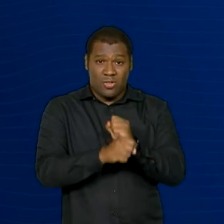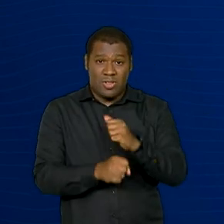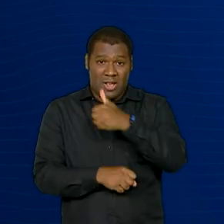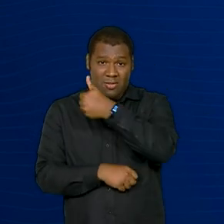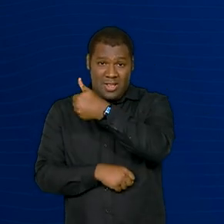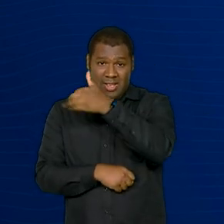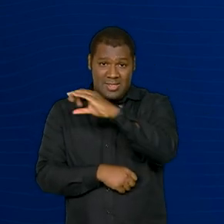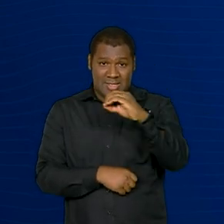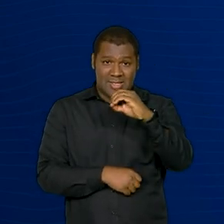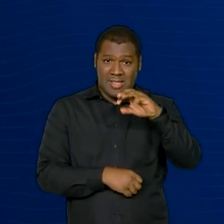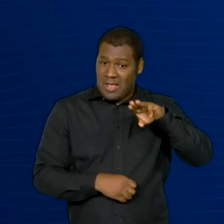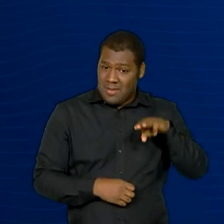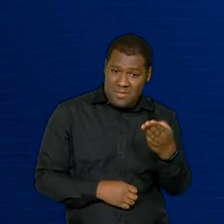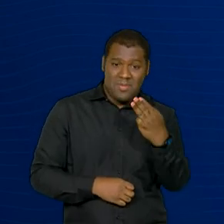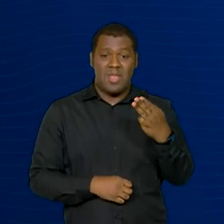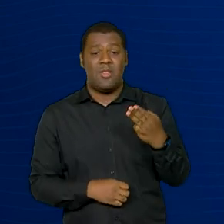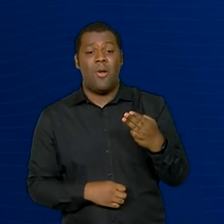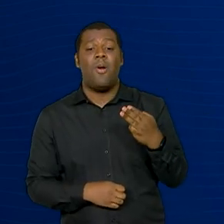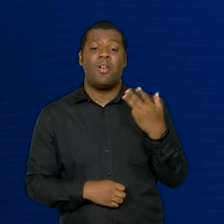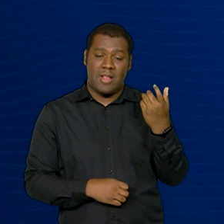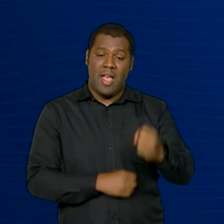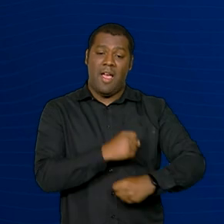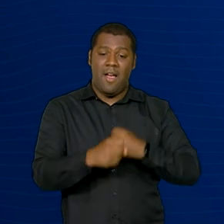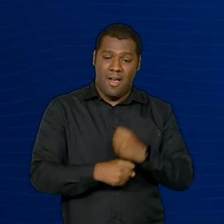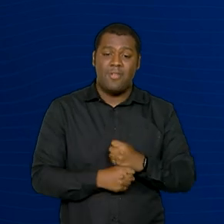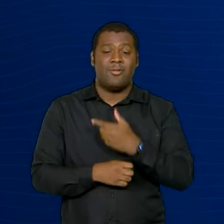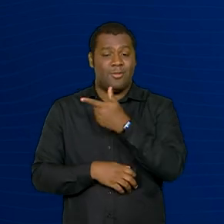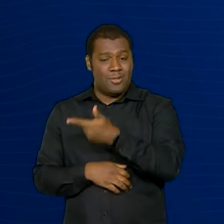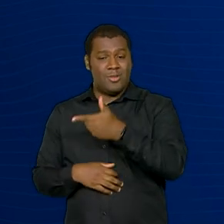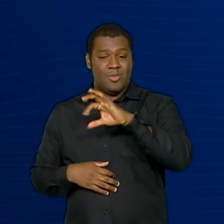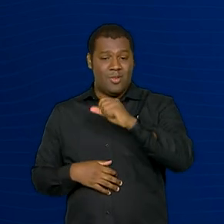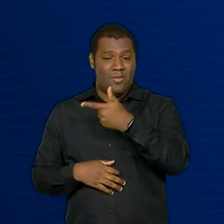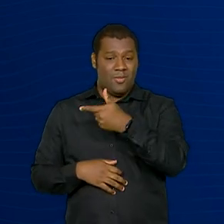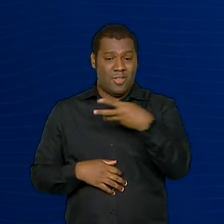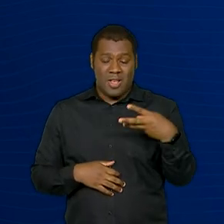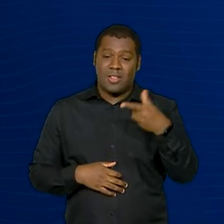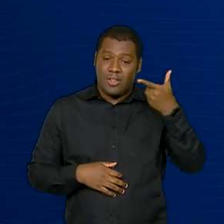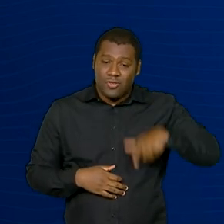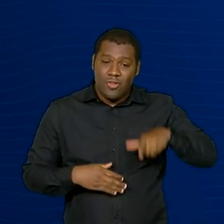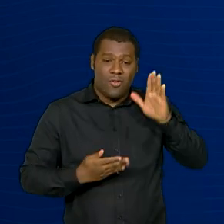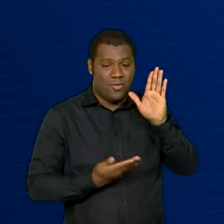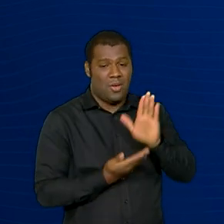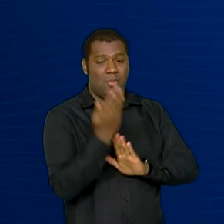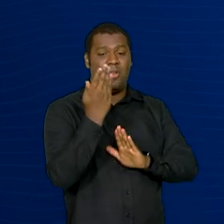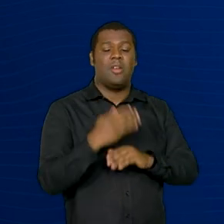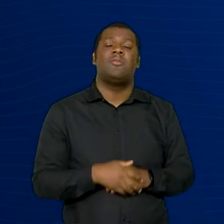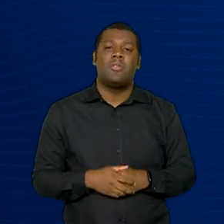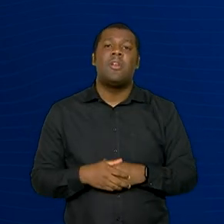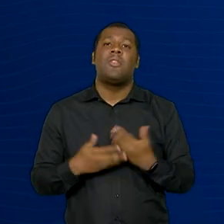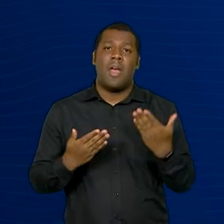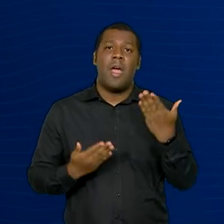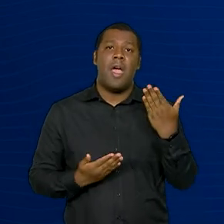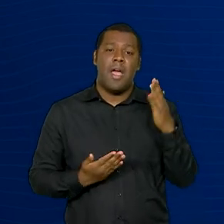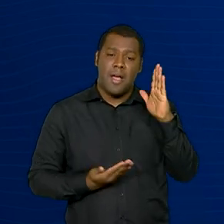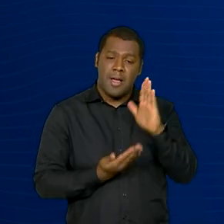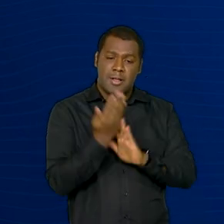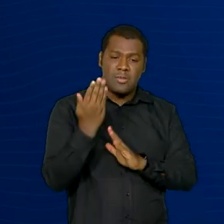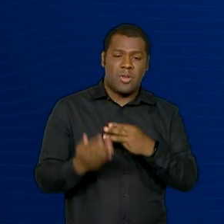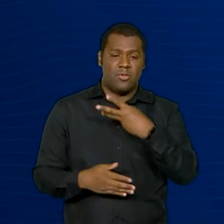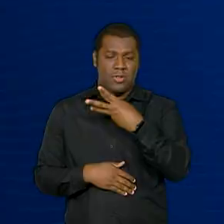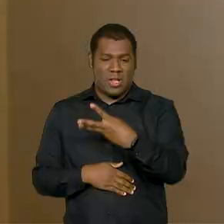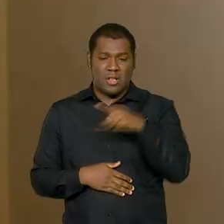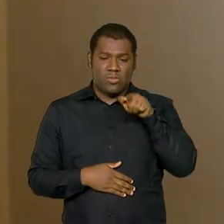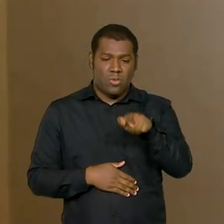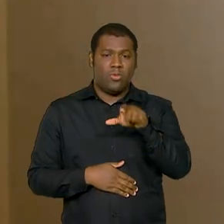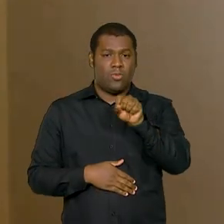mil pessoas em 2023. Um crescimento de 3,8% comparado ao ano